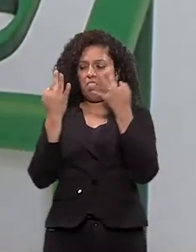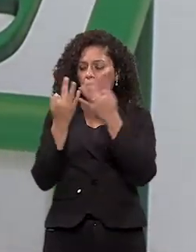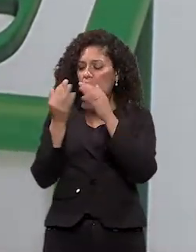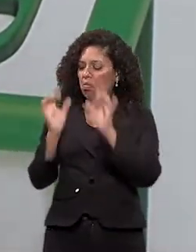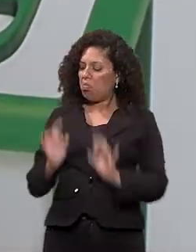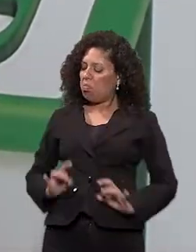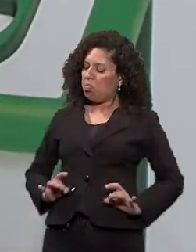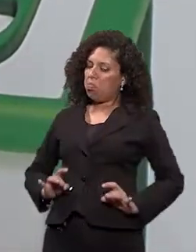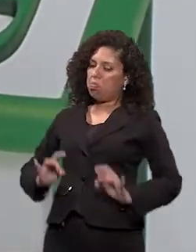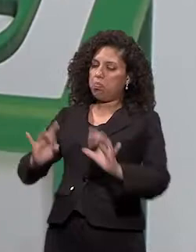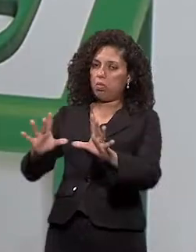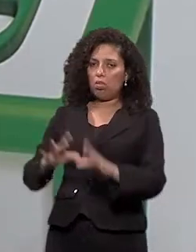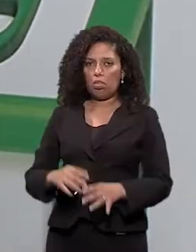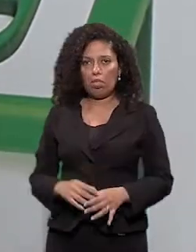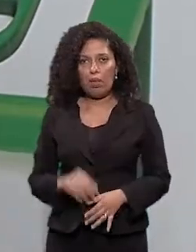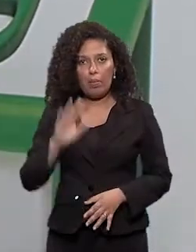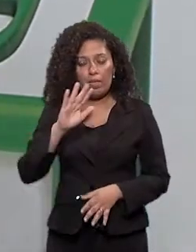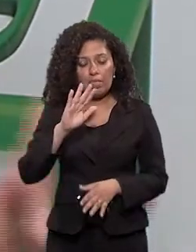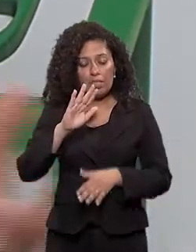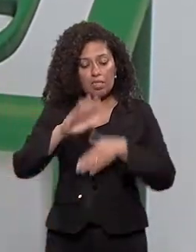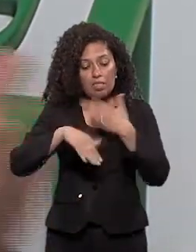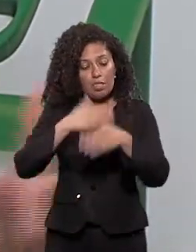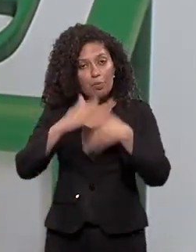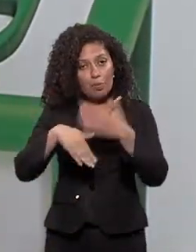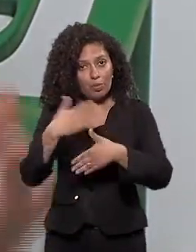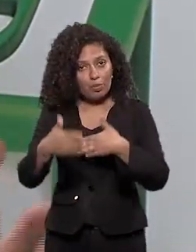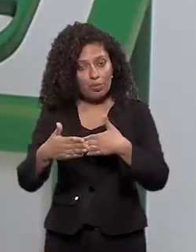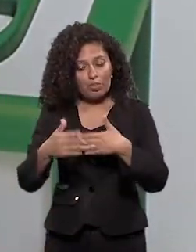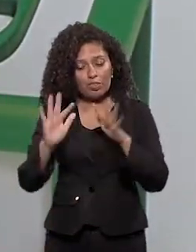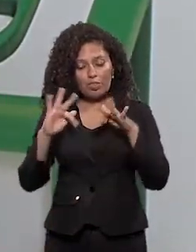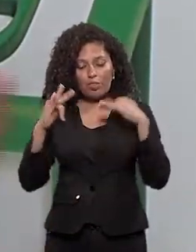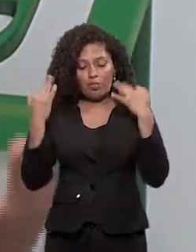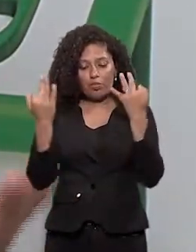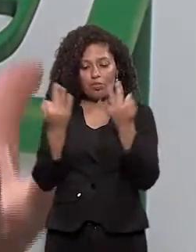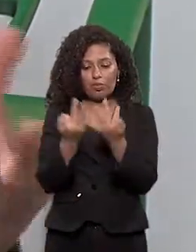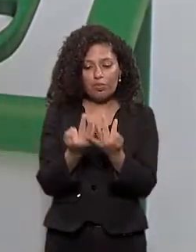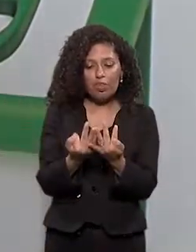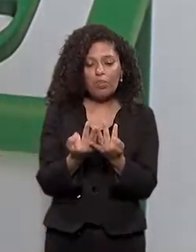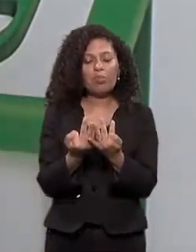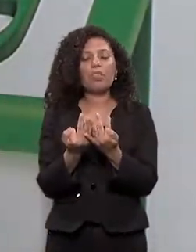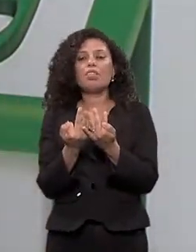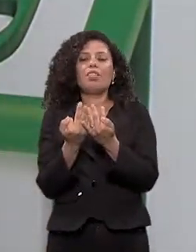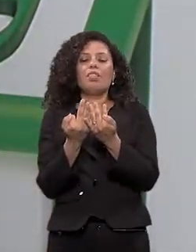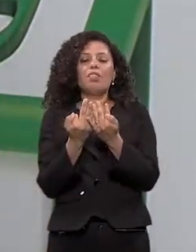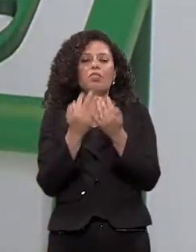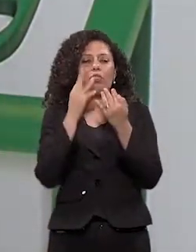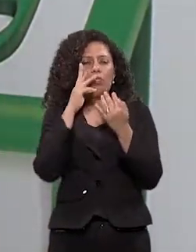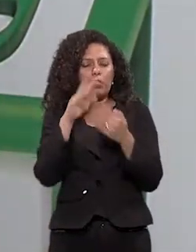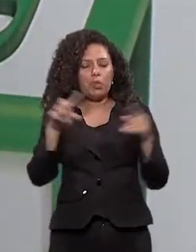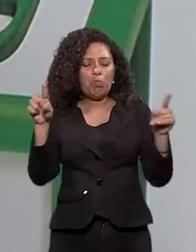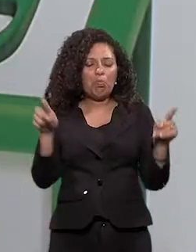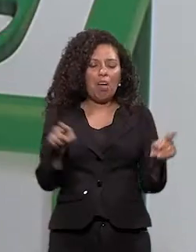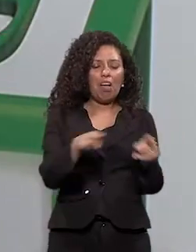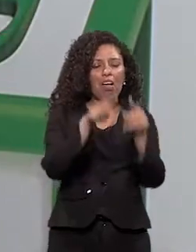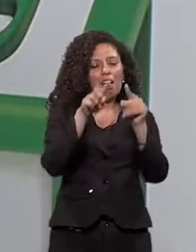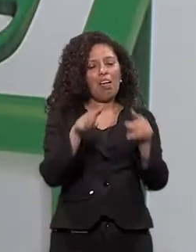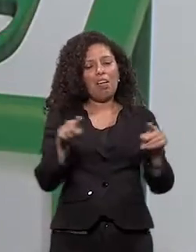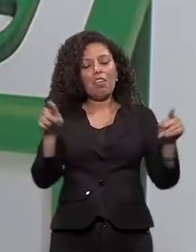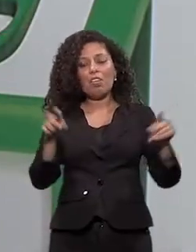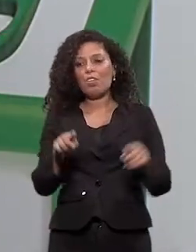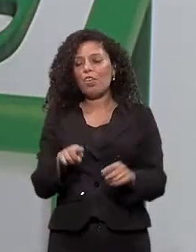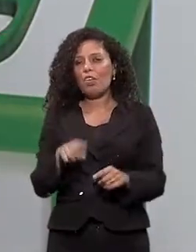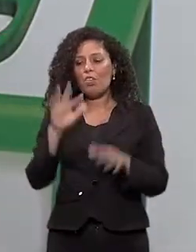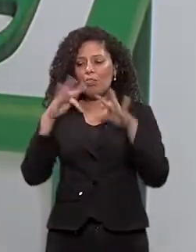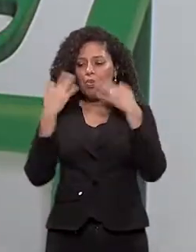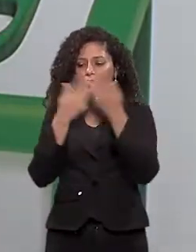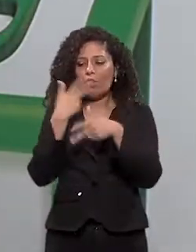neles, né? Comentando, né? Pra eles, no momento a tava reunido, assim, no final da apresentação, que não imaginava que ele